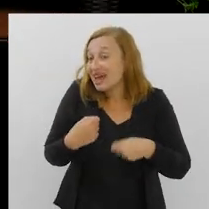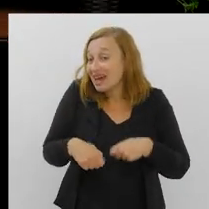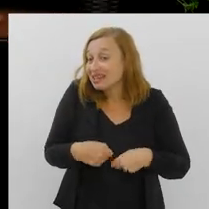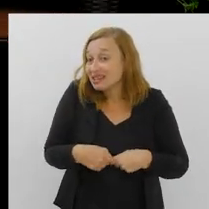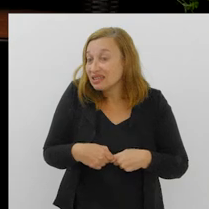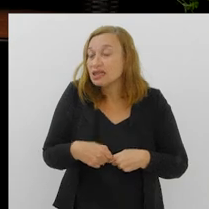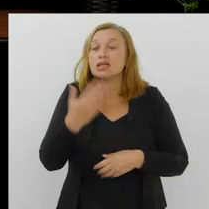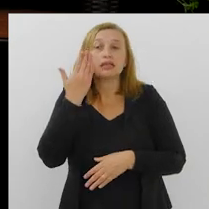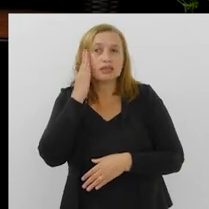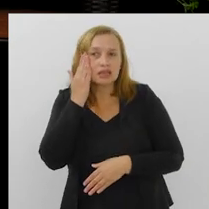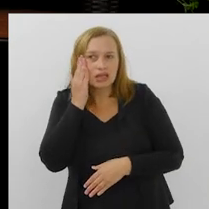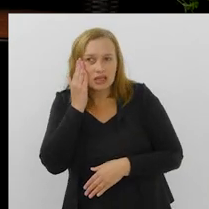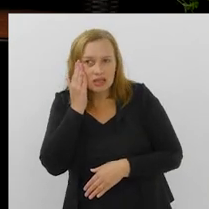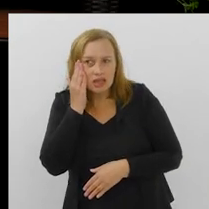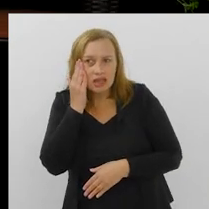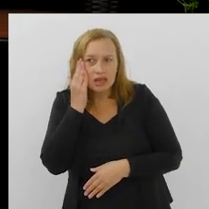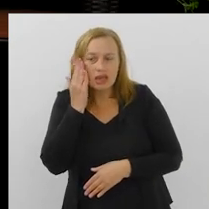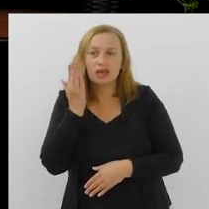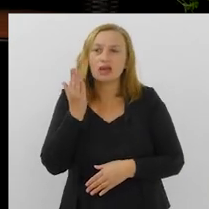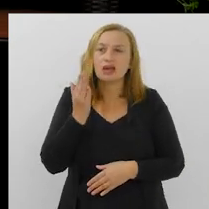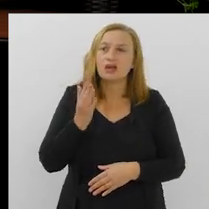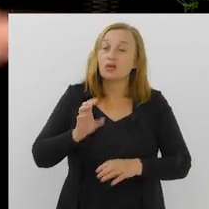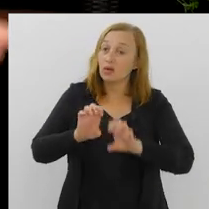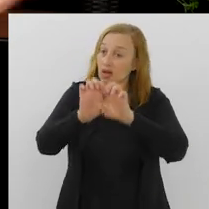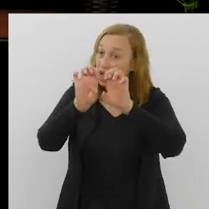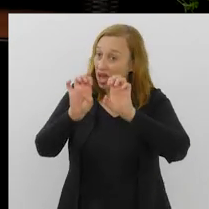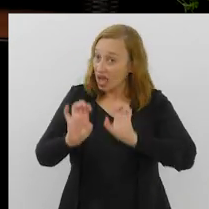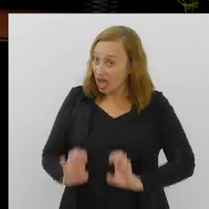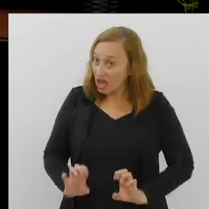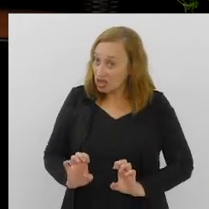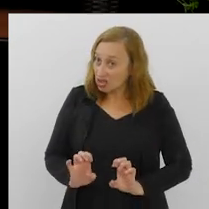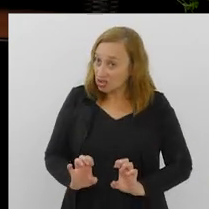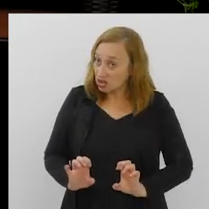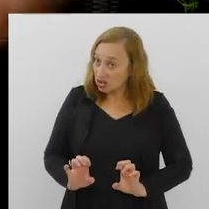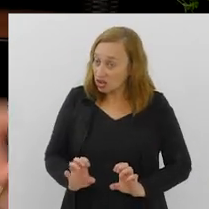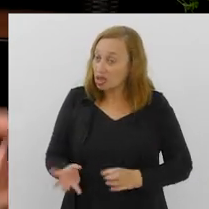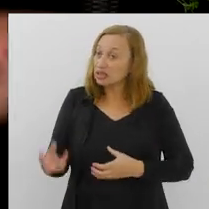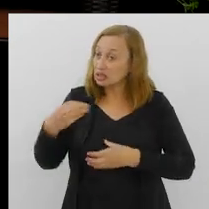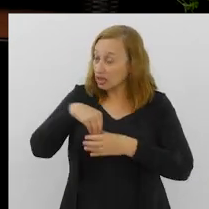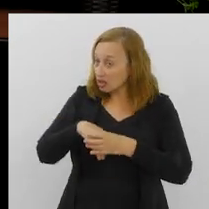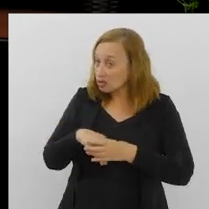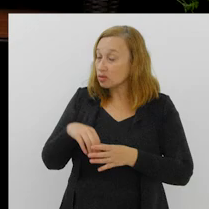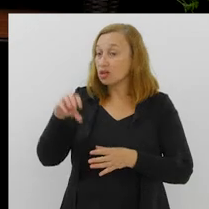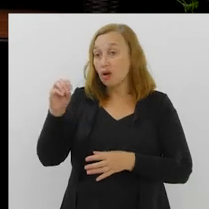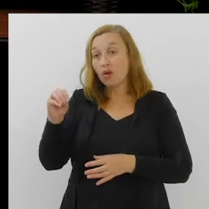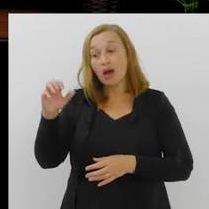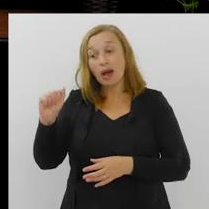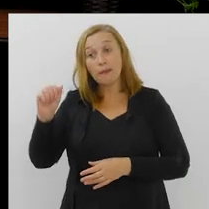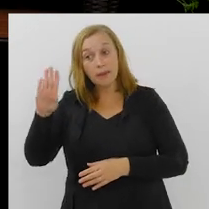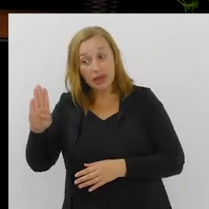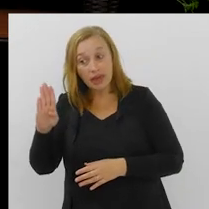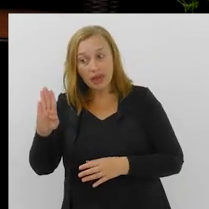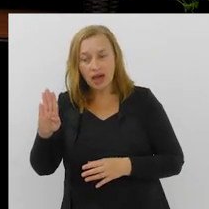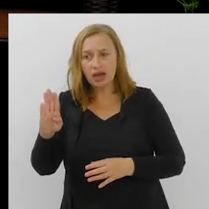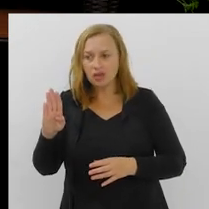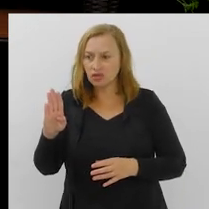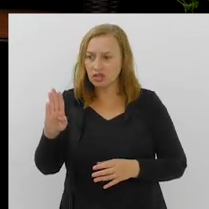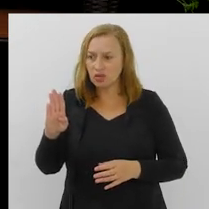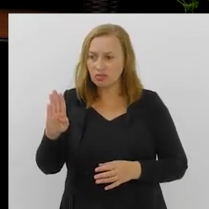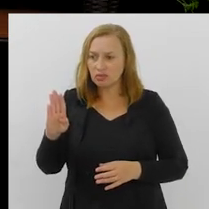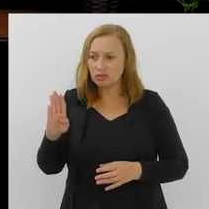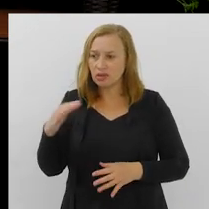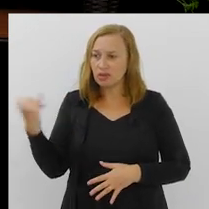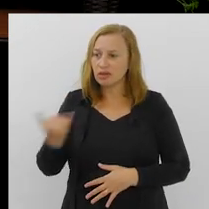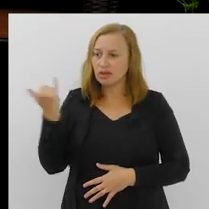necessidade de entender, e por isso a gente tem um tribunal de ética muito atuante na nossa OAB, a gente tem ali